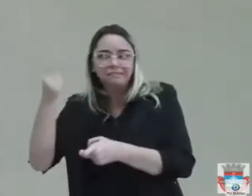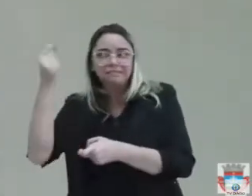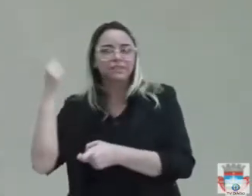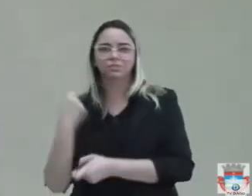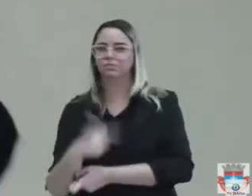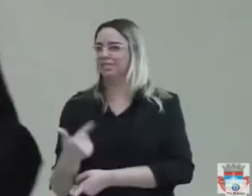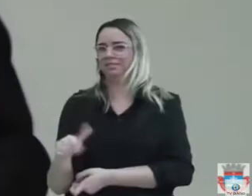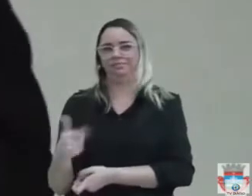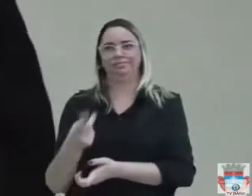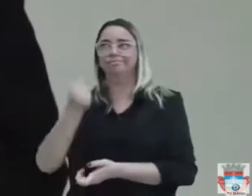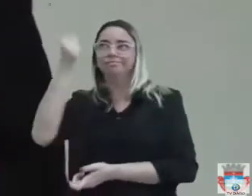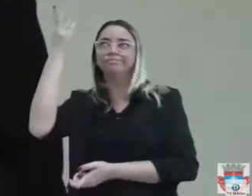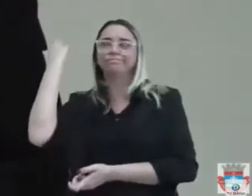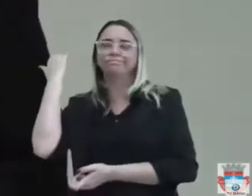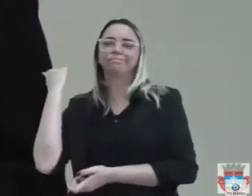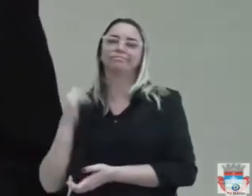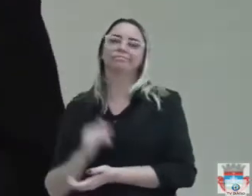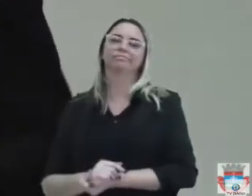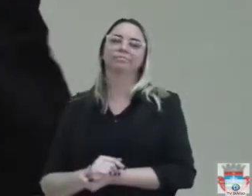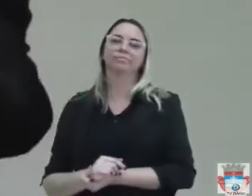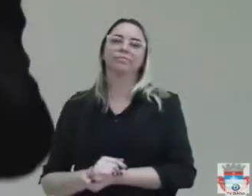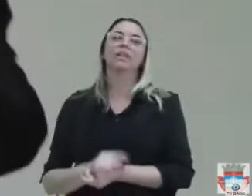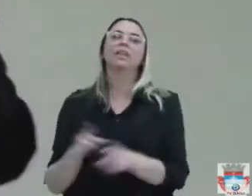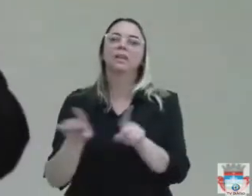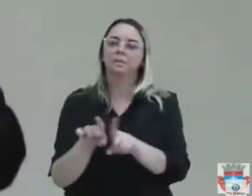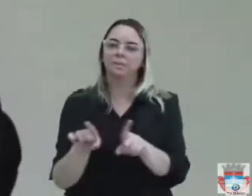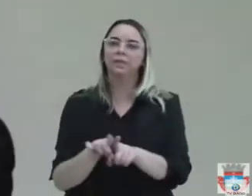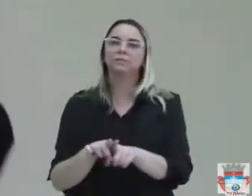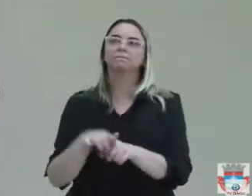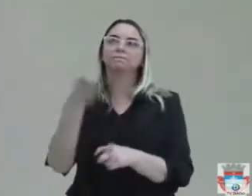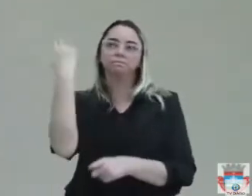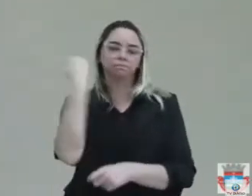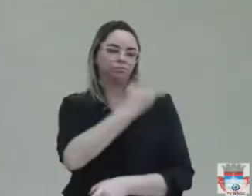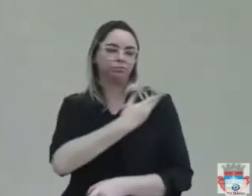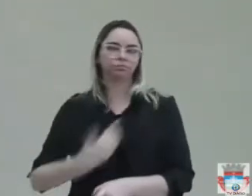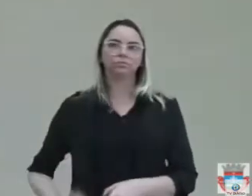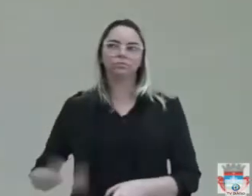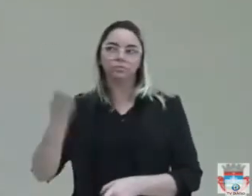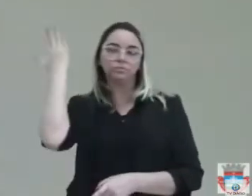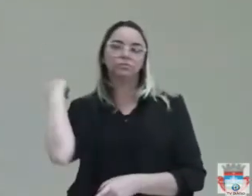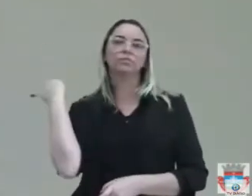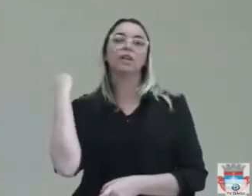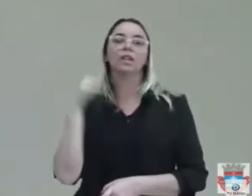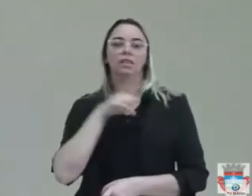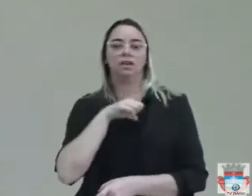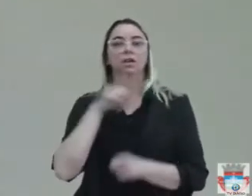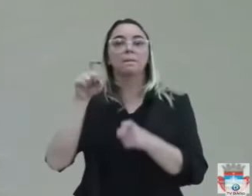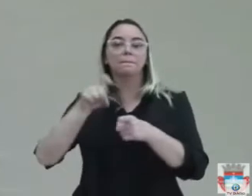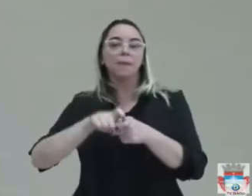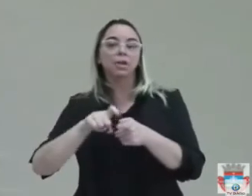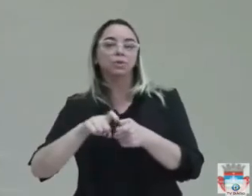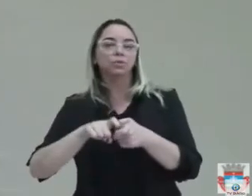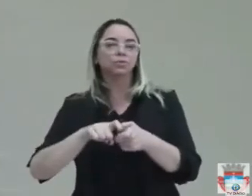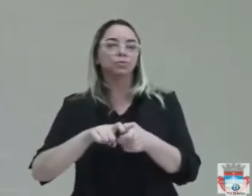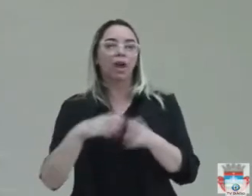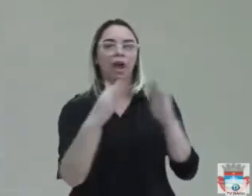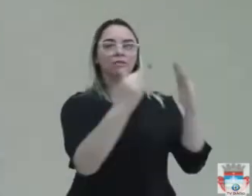Nós tínhamos na gestão anterior uma médica atendendo os acamados em casa. Tiraram.